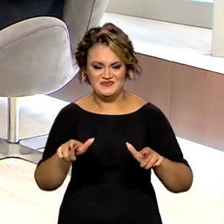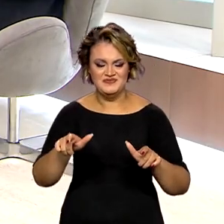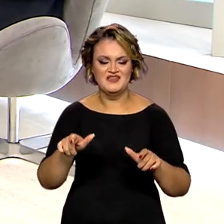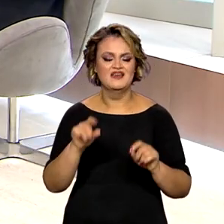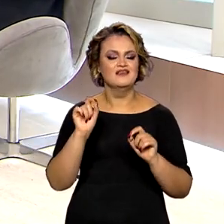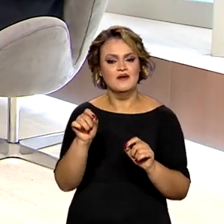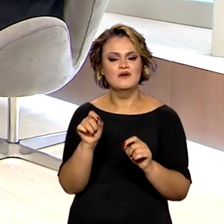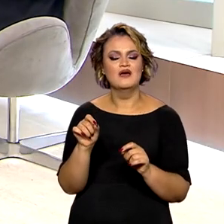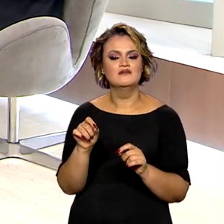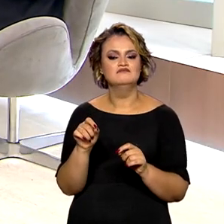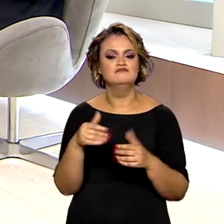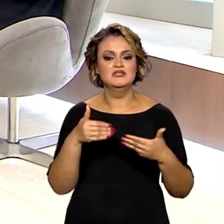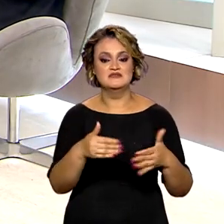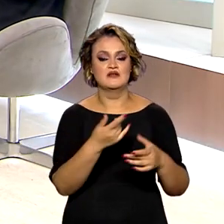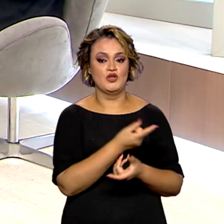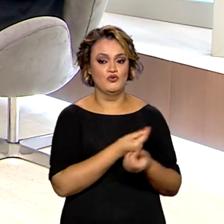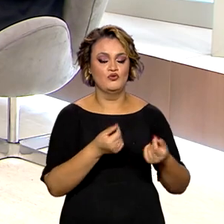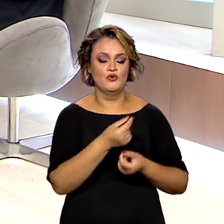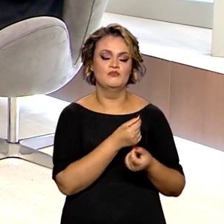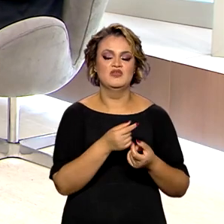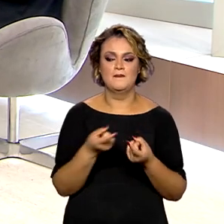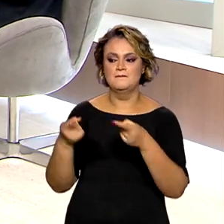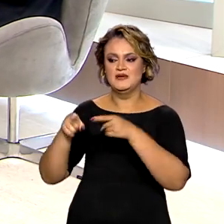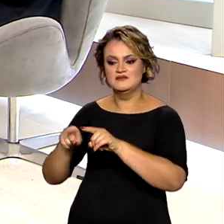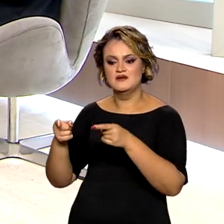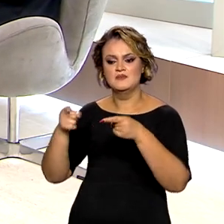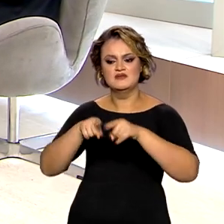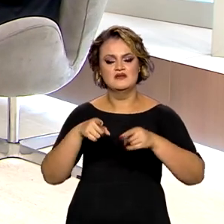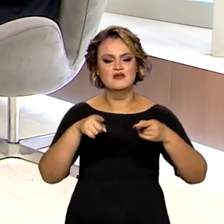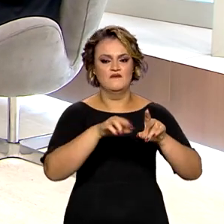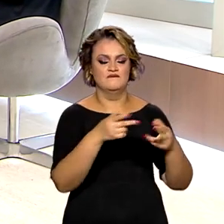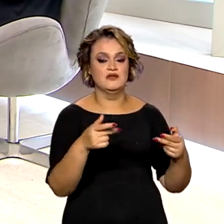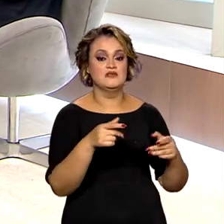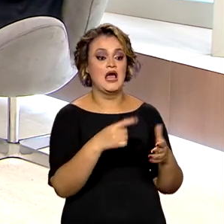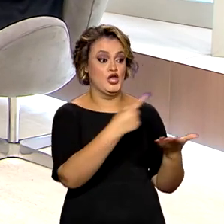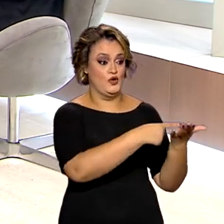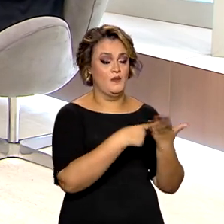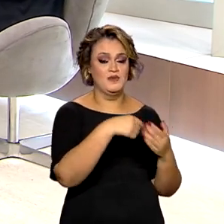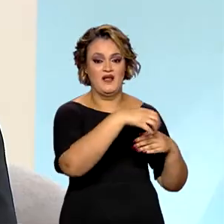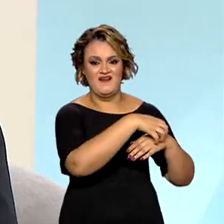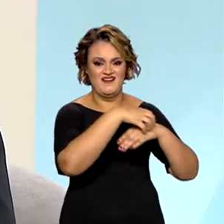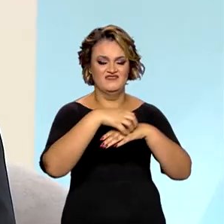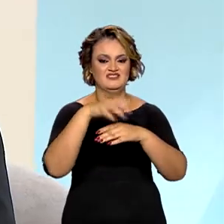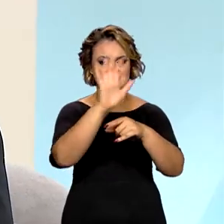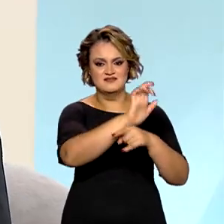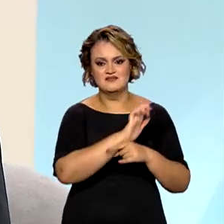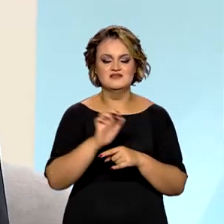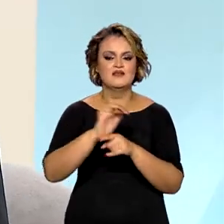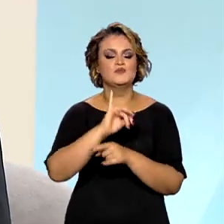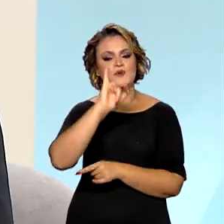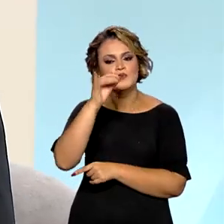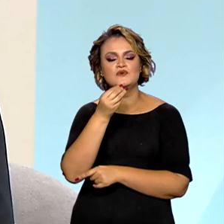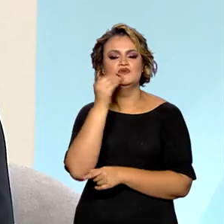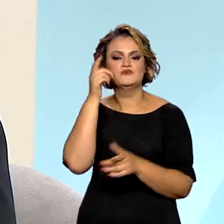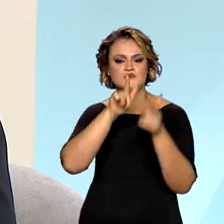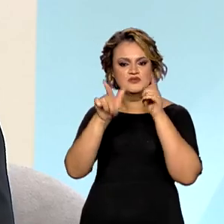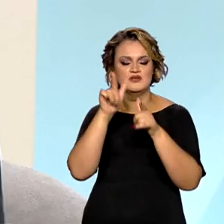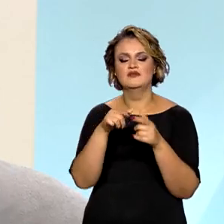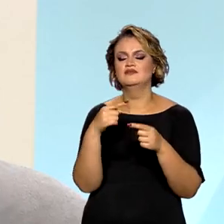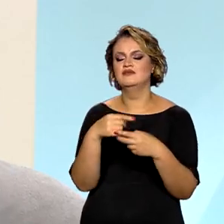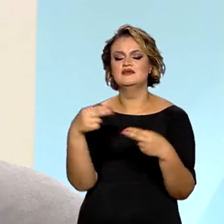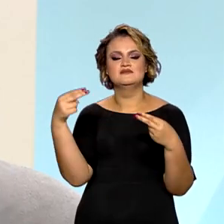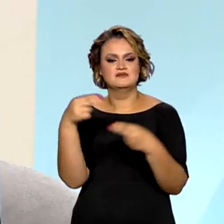congrega todos esses parceiros que inclusive têm feito algumas caravanas em cada um dos estados para dar essas oportunidades. Junta a